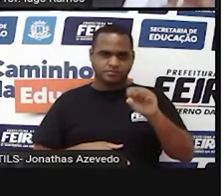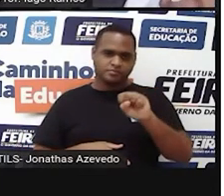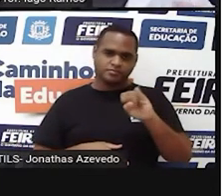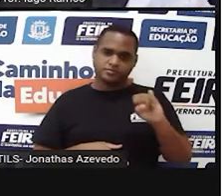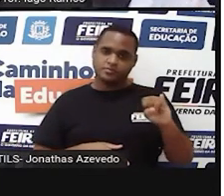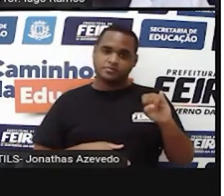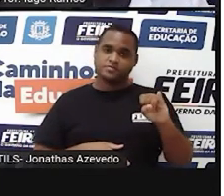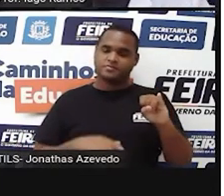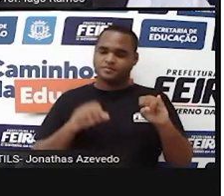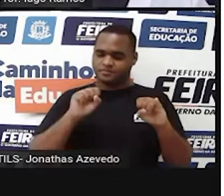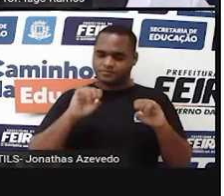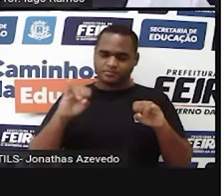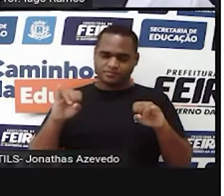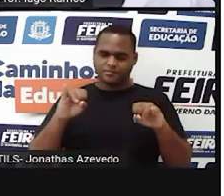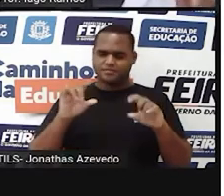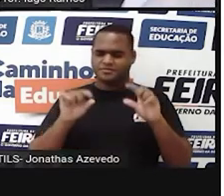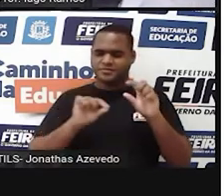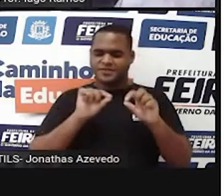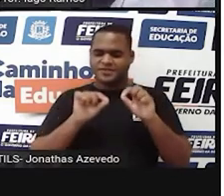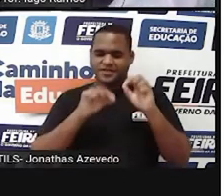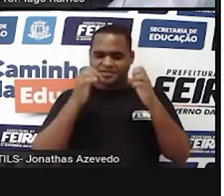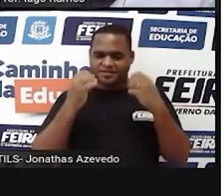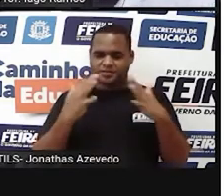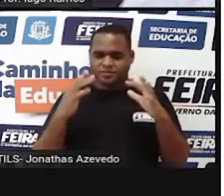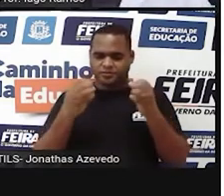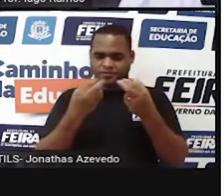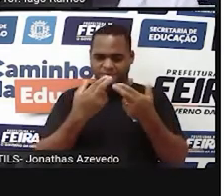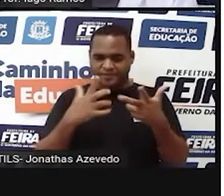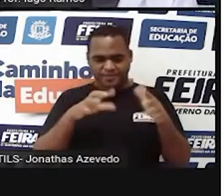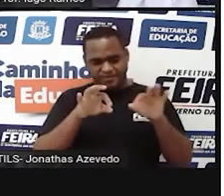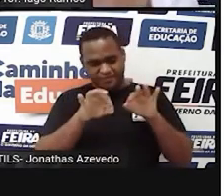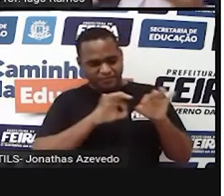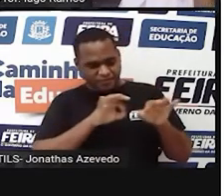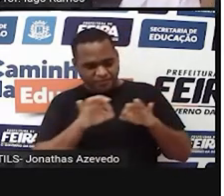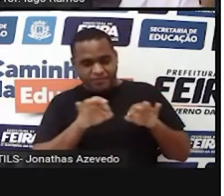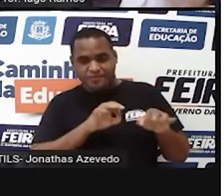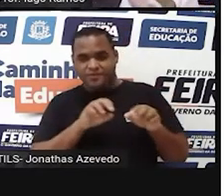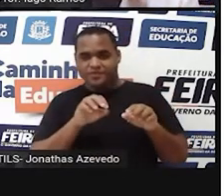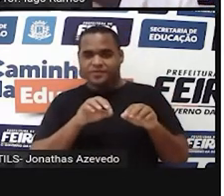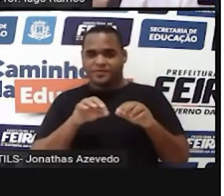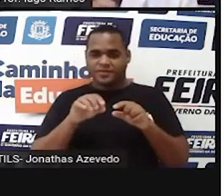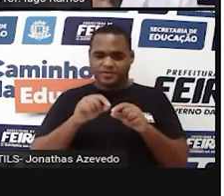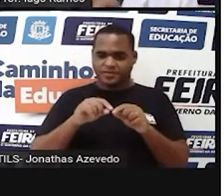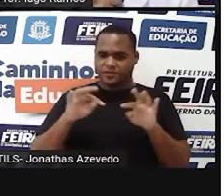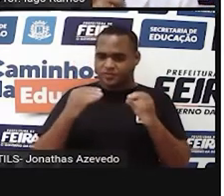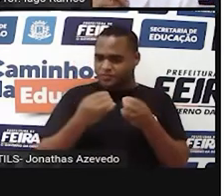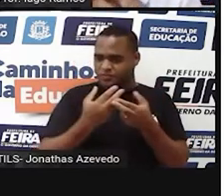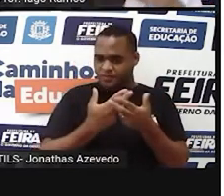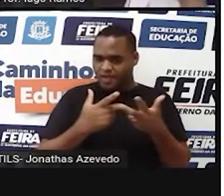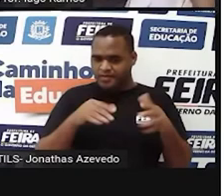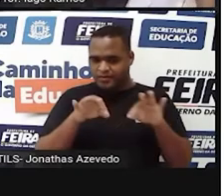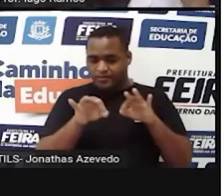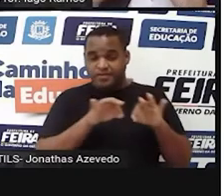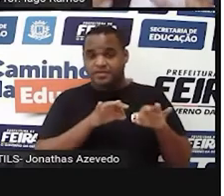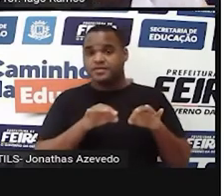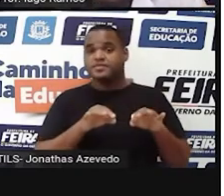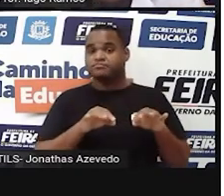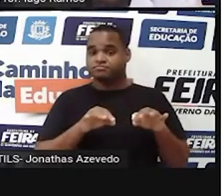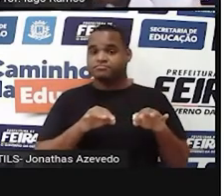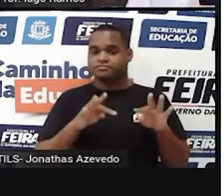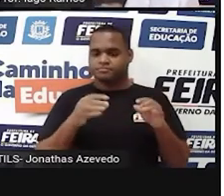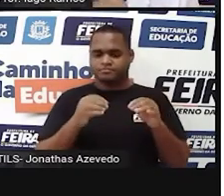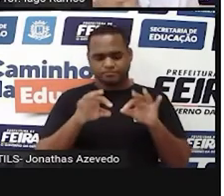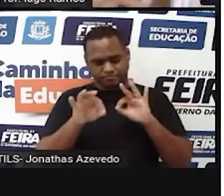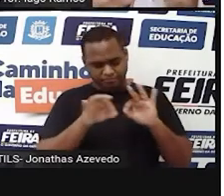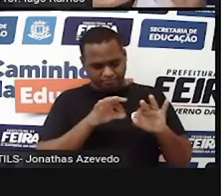O SI. O SI pegou tudo e organizou. Tudo que era de medida, o SI organizou. Falou assim, vamos organizar